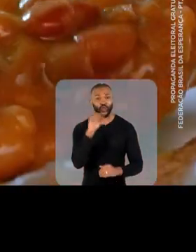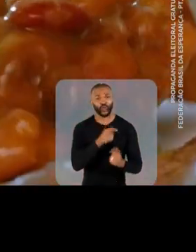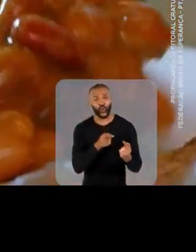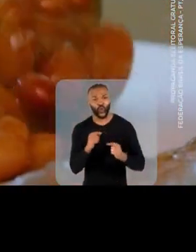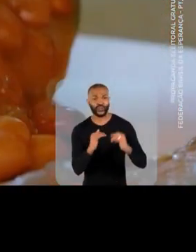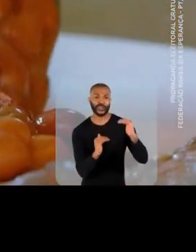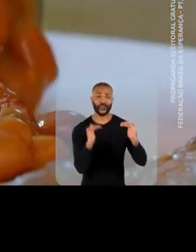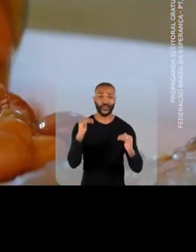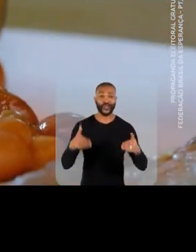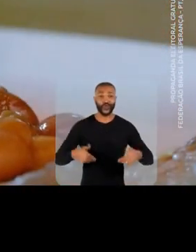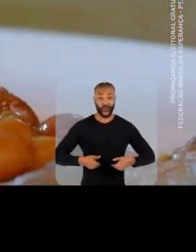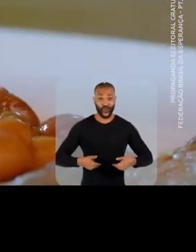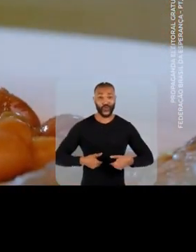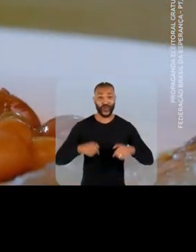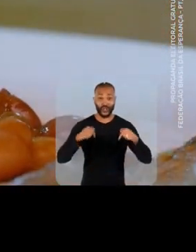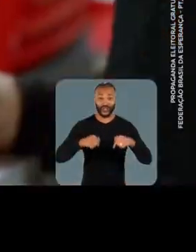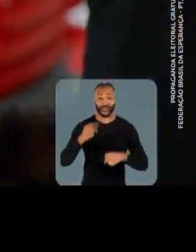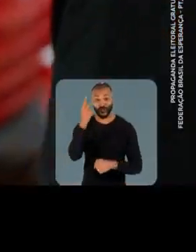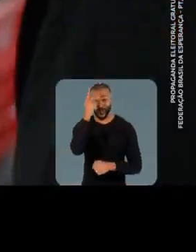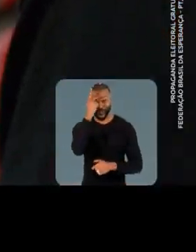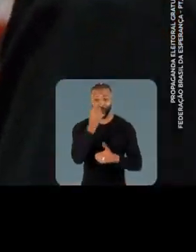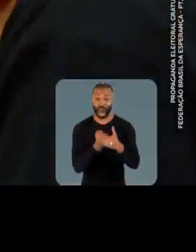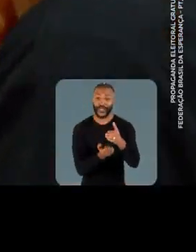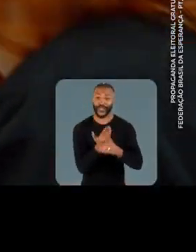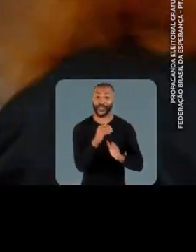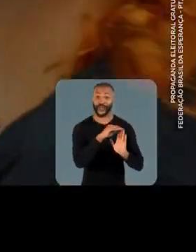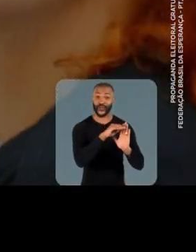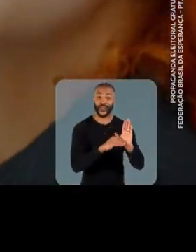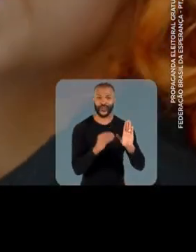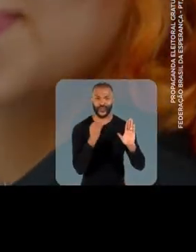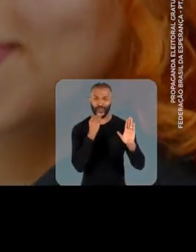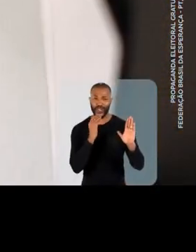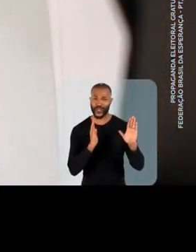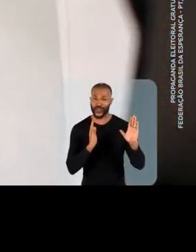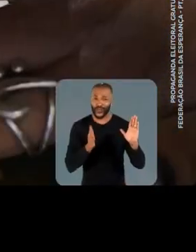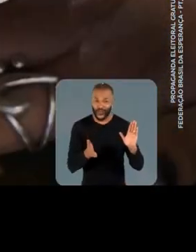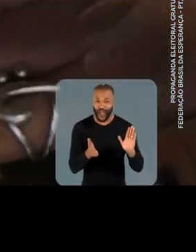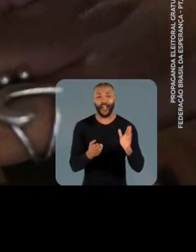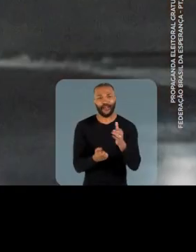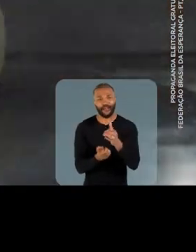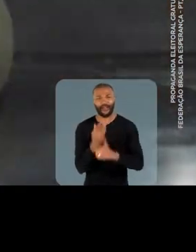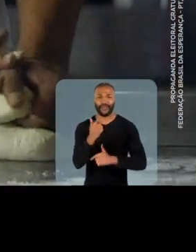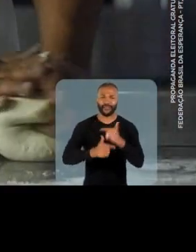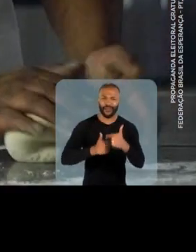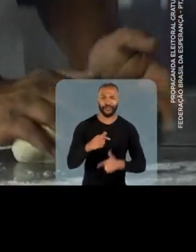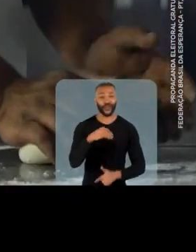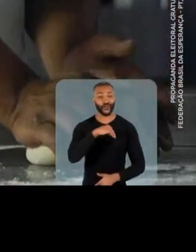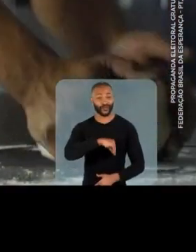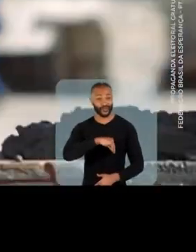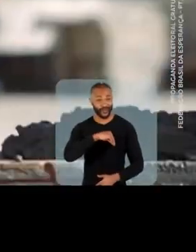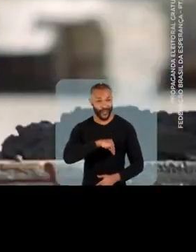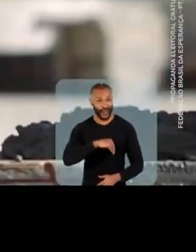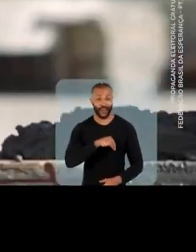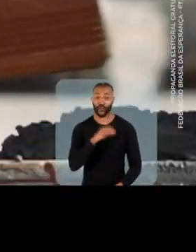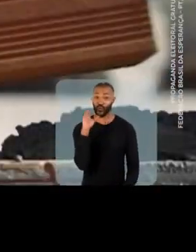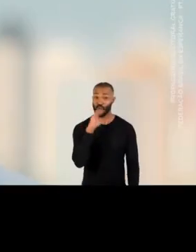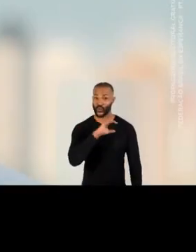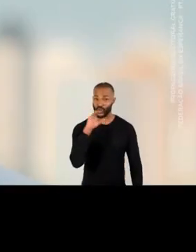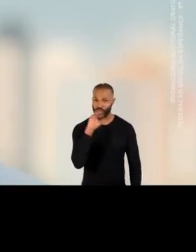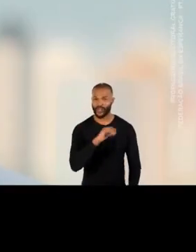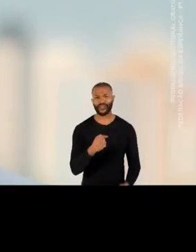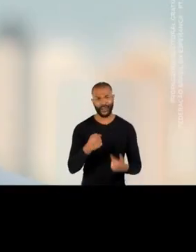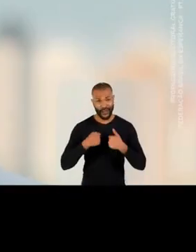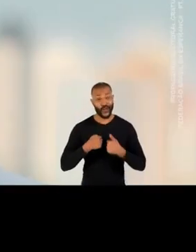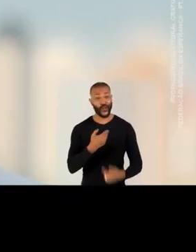combate à desigualdade e à fome em São Paulo. Vou criar o programa Oportunidade Já para gerar emprego e renda com urgência.